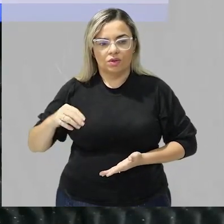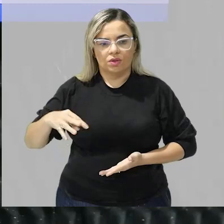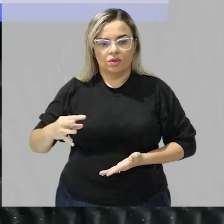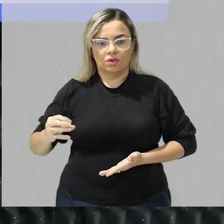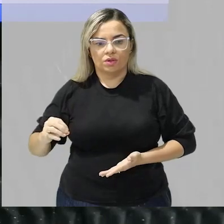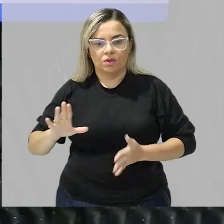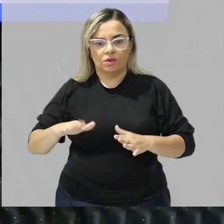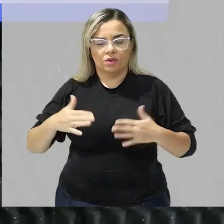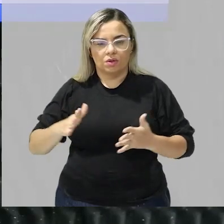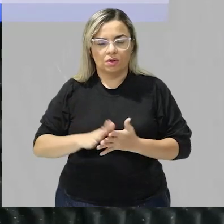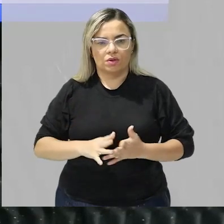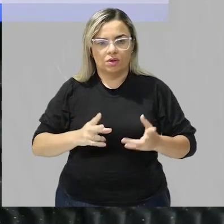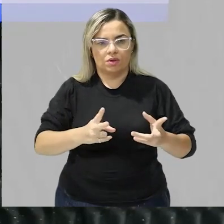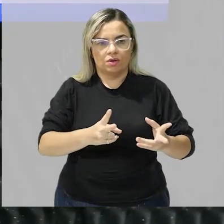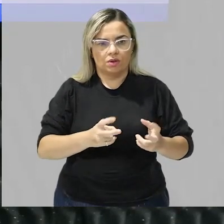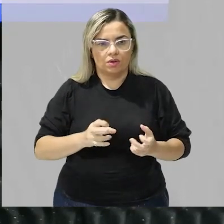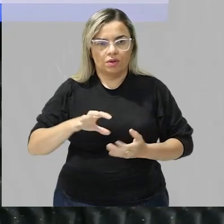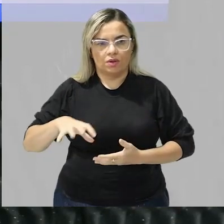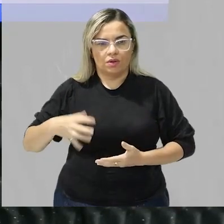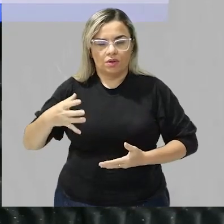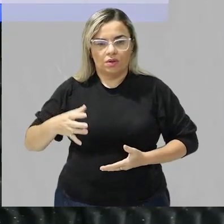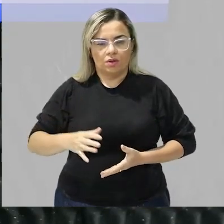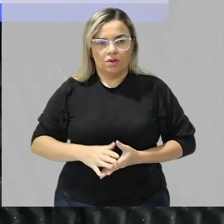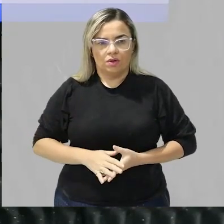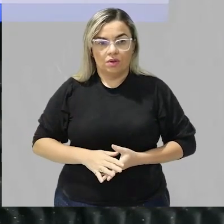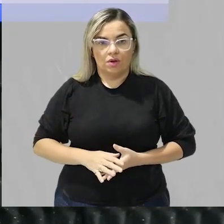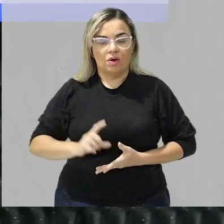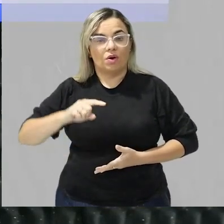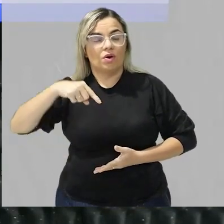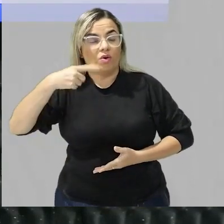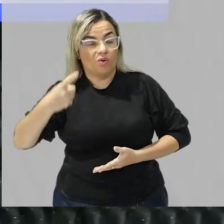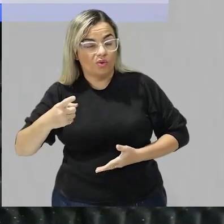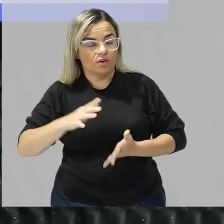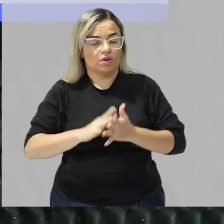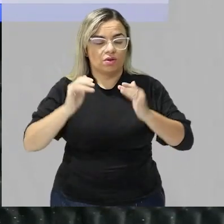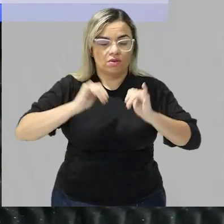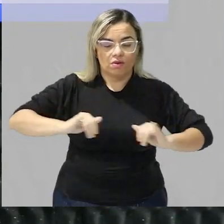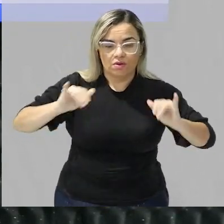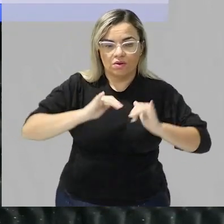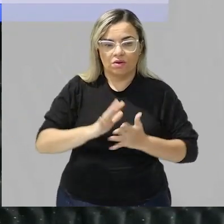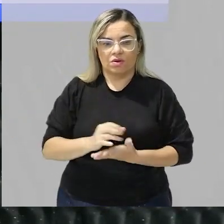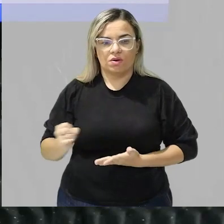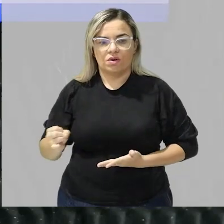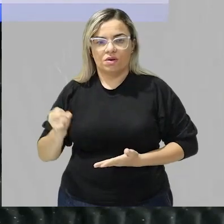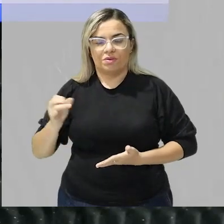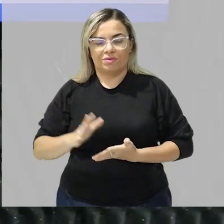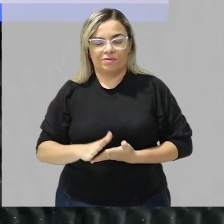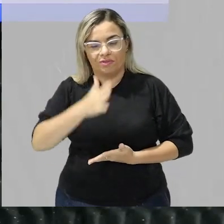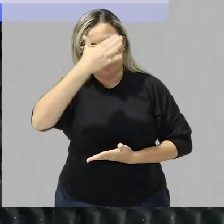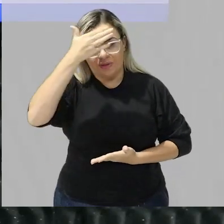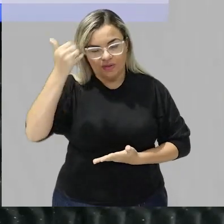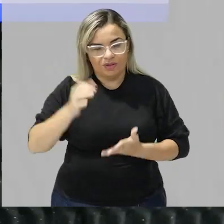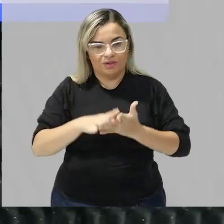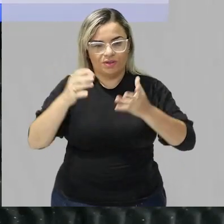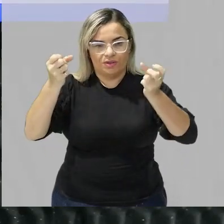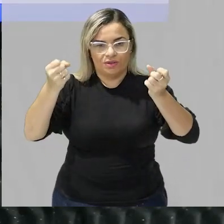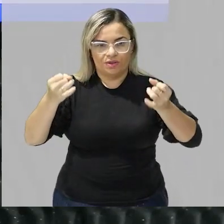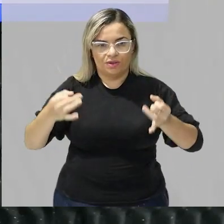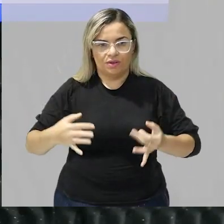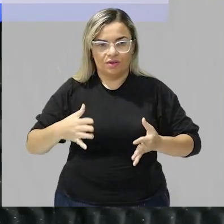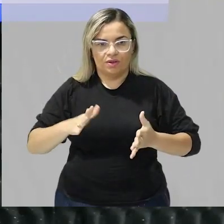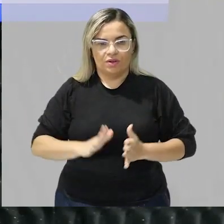vai acontecer nós temos a... ah tá outra coisa outra informação importante que eu me esqueci aqui de mencionar para vocês